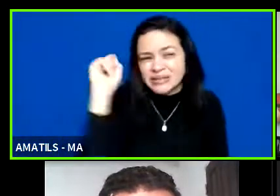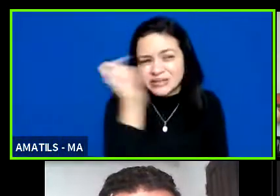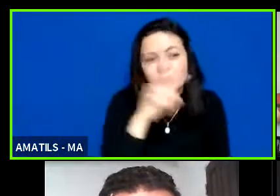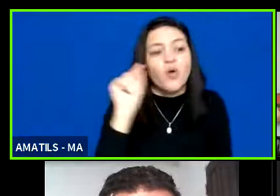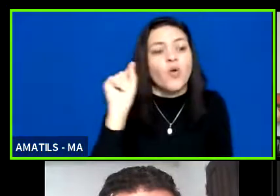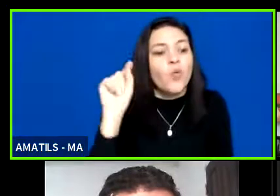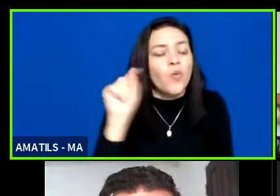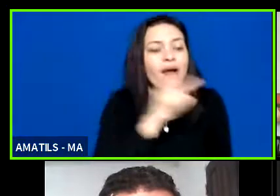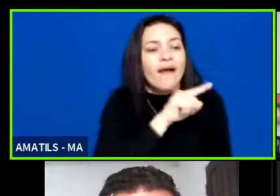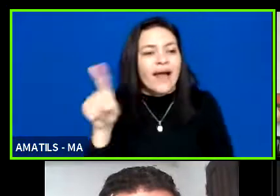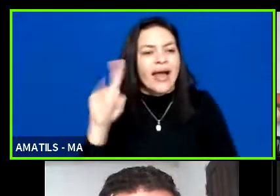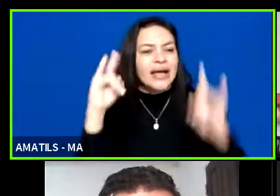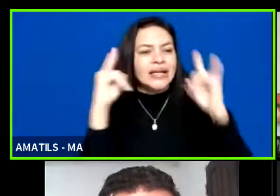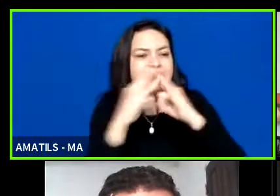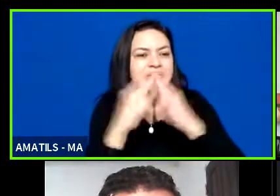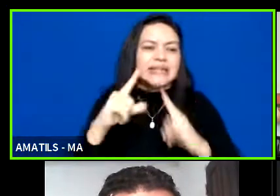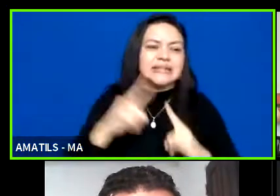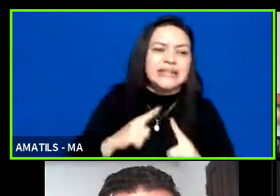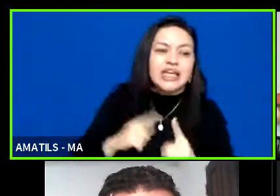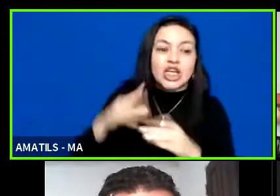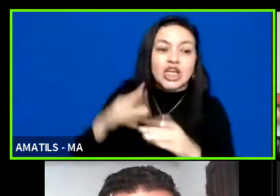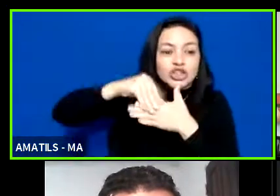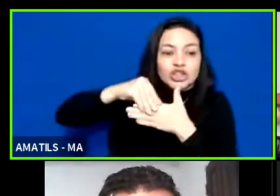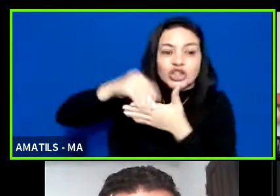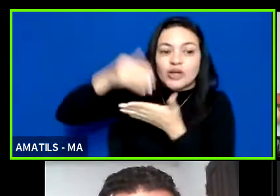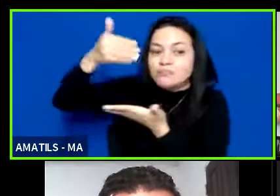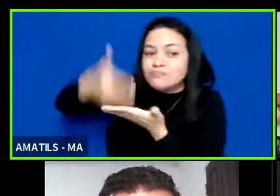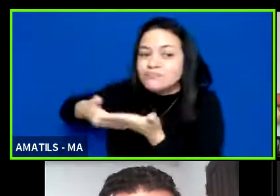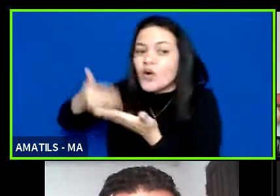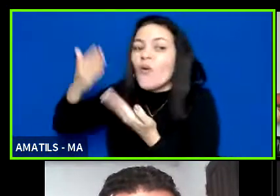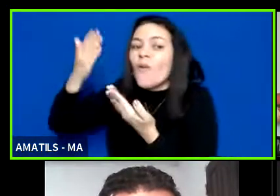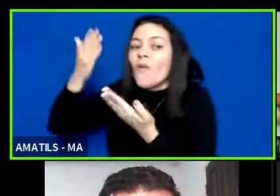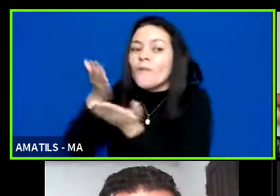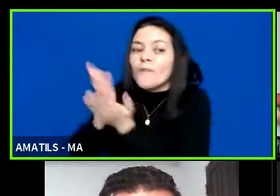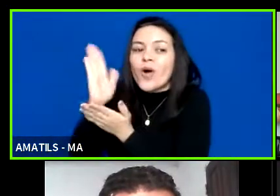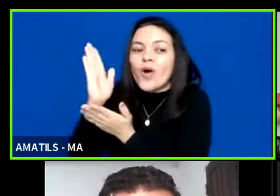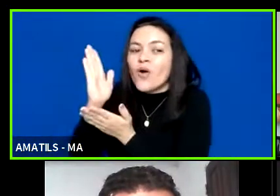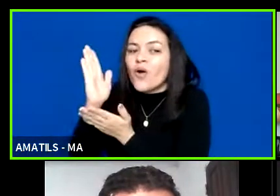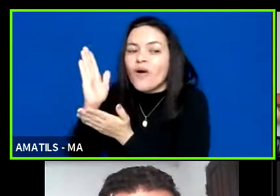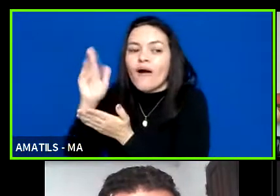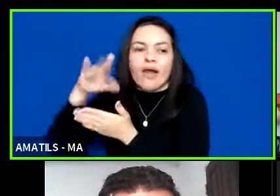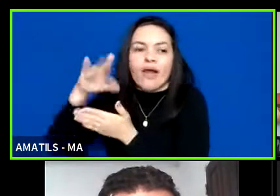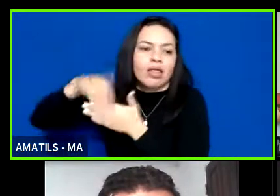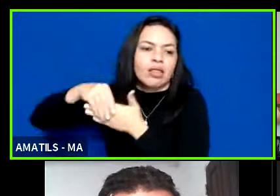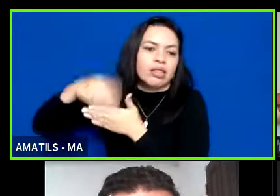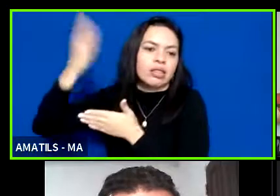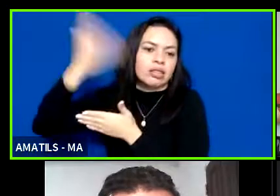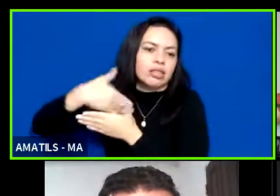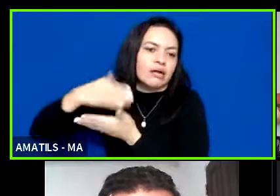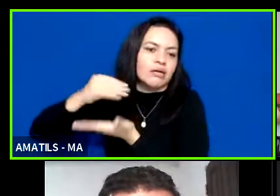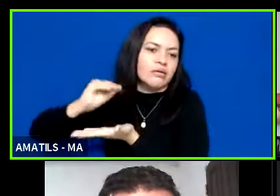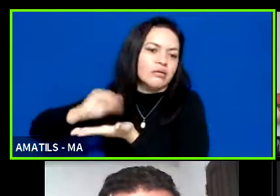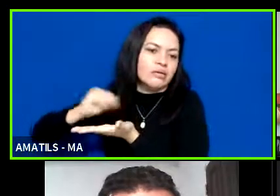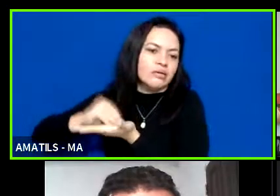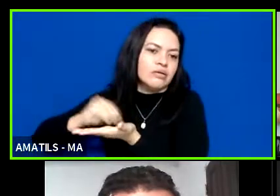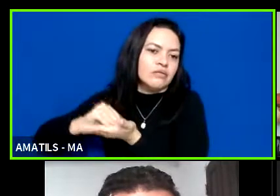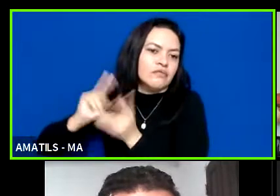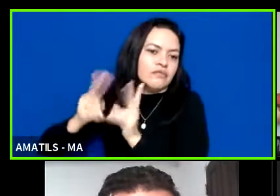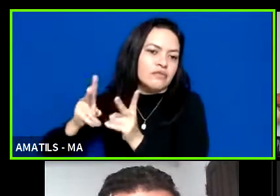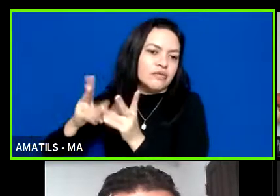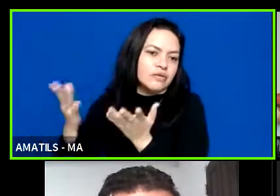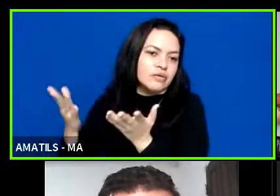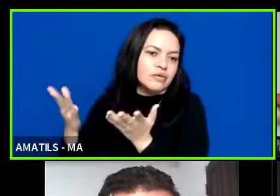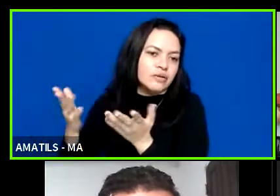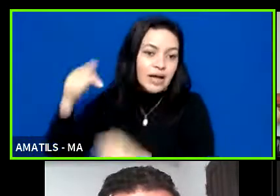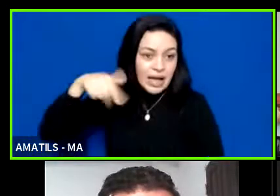as entidades possuem de aprovação dos seus projetos é a comprovação documental aqui no Distrito Federal é